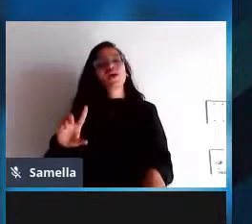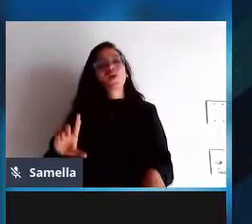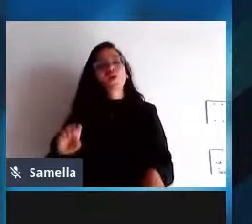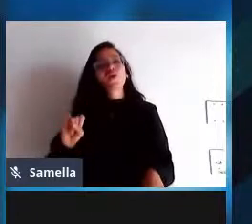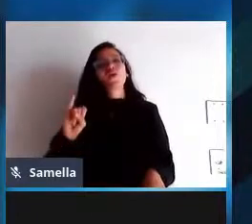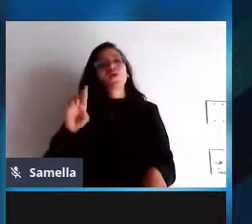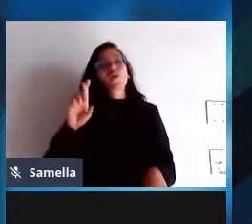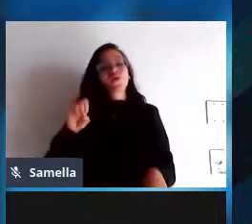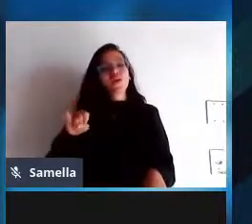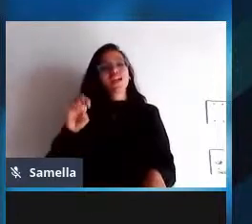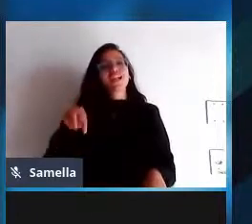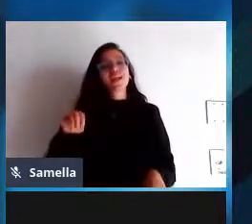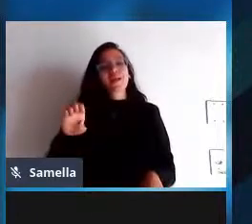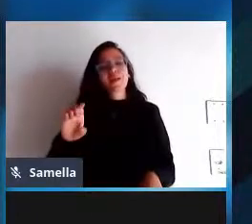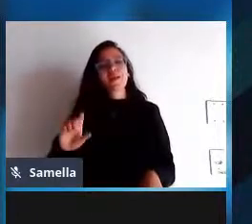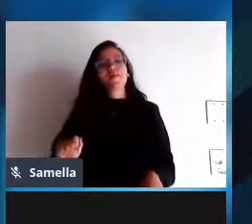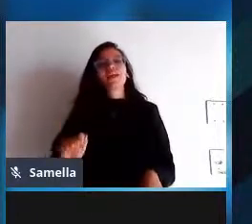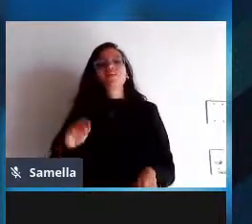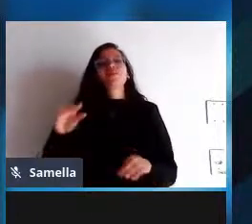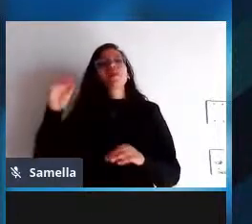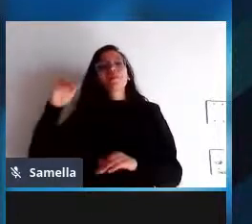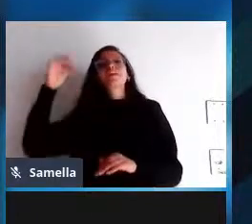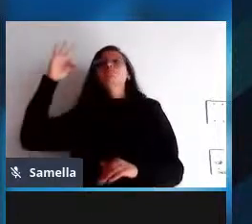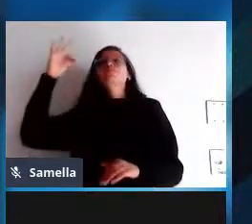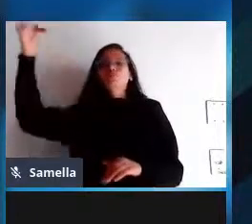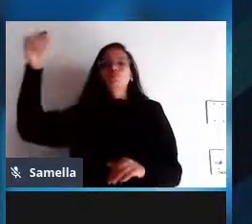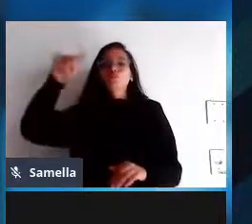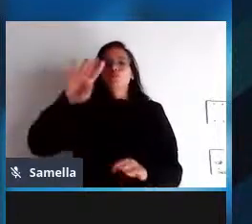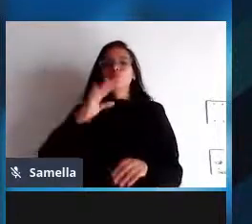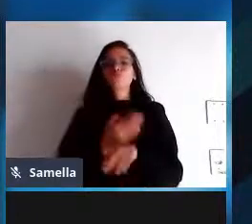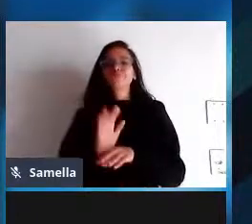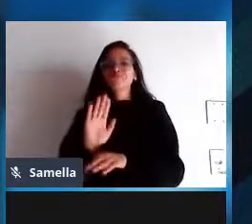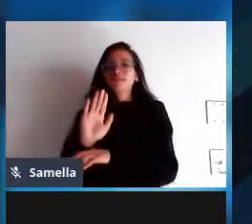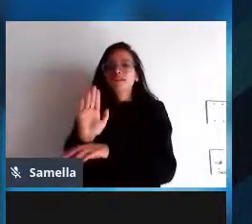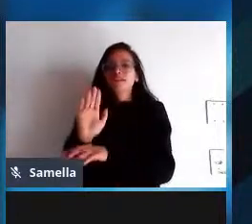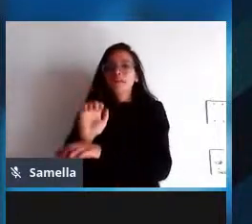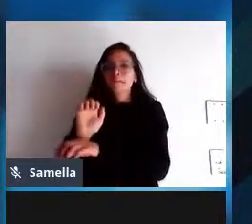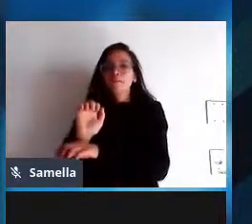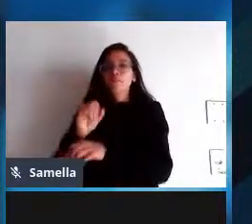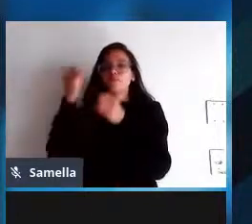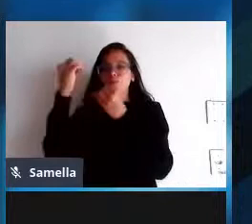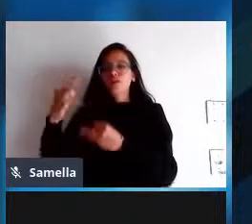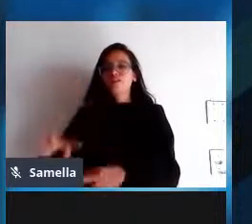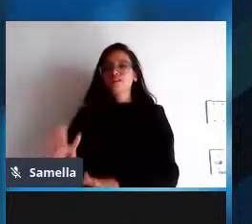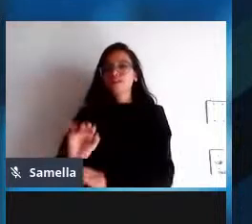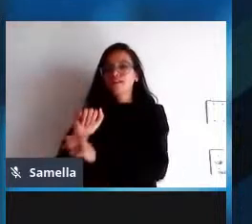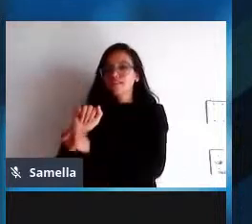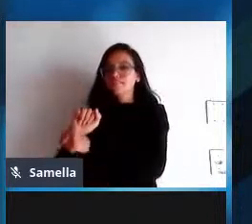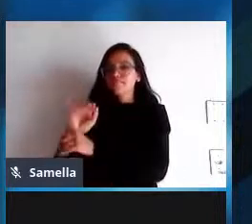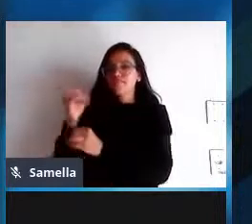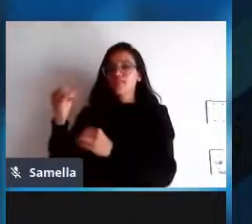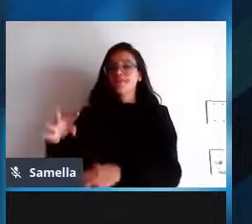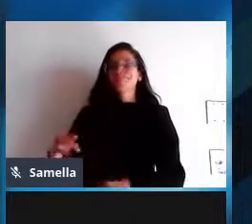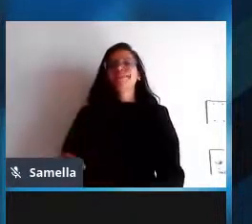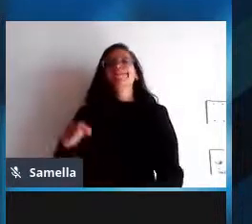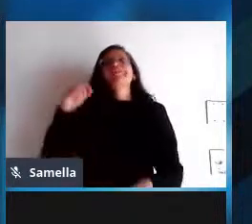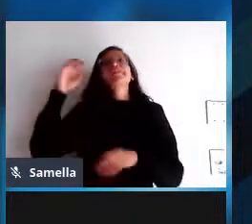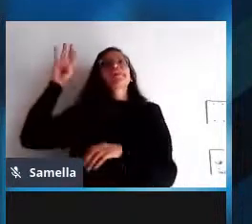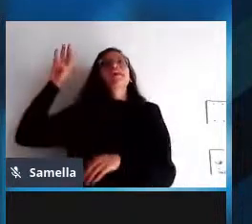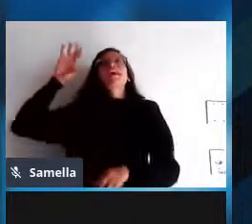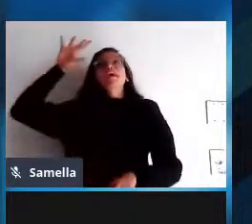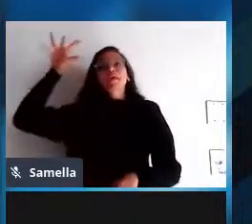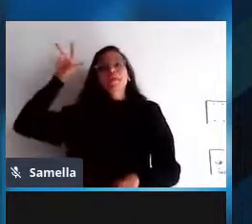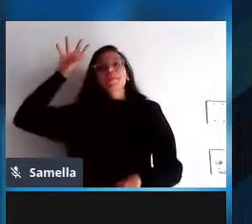acolhimento eu vou explicar um pouquinho melhor isso imagine que você está lá na sua comunidade mas